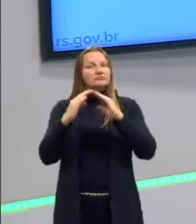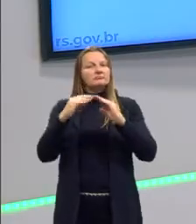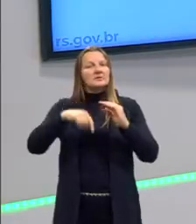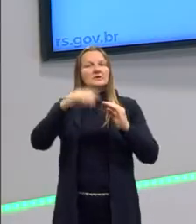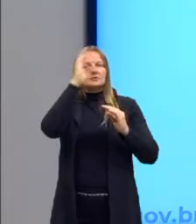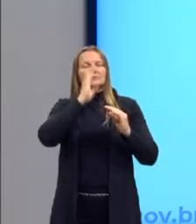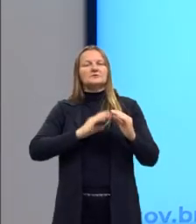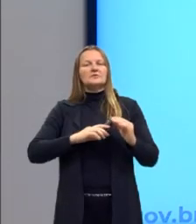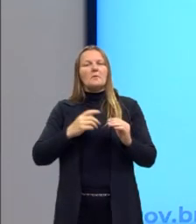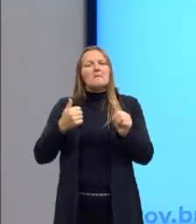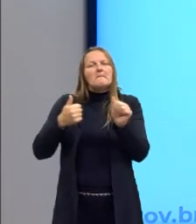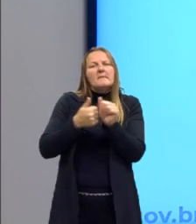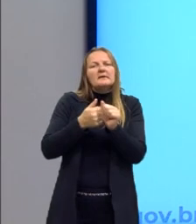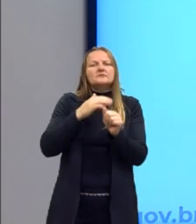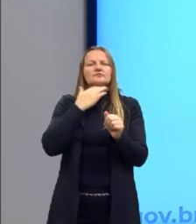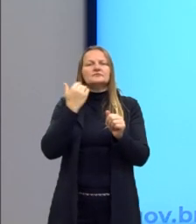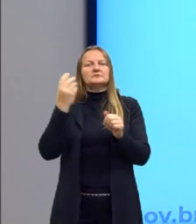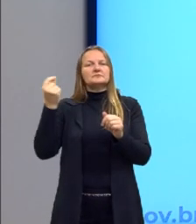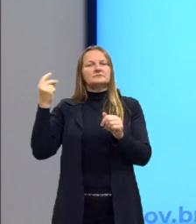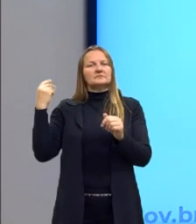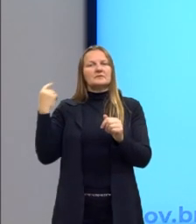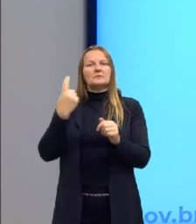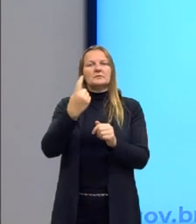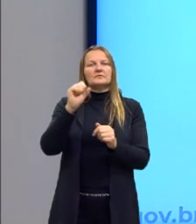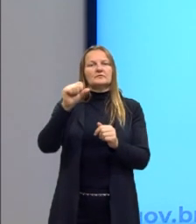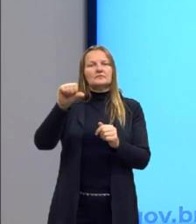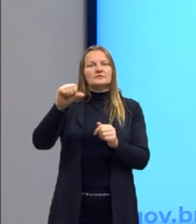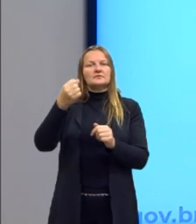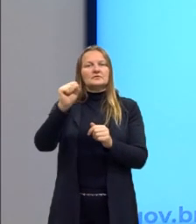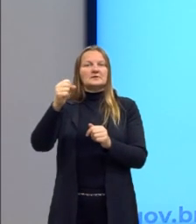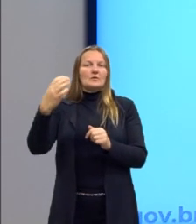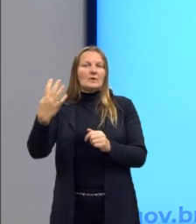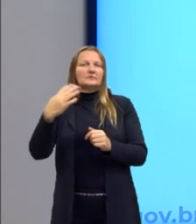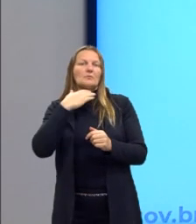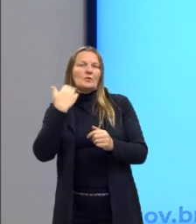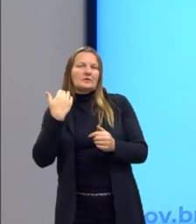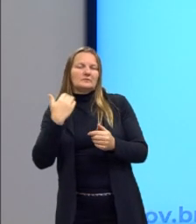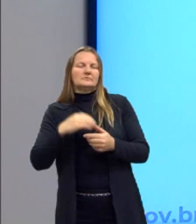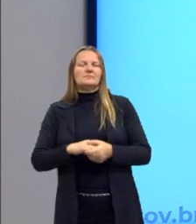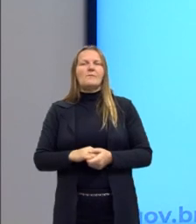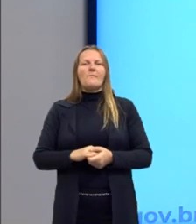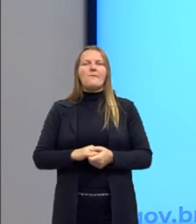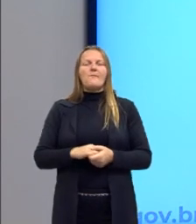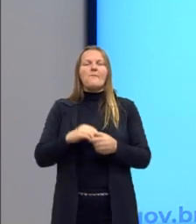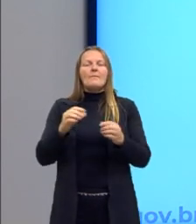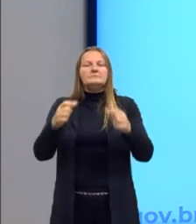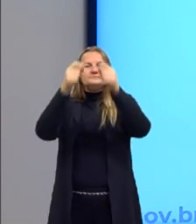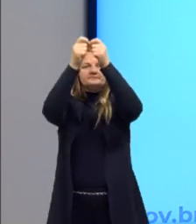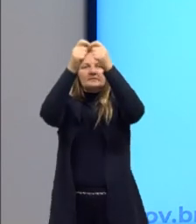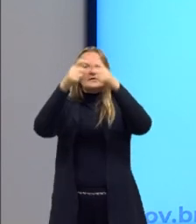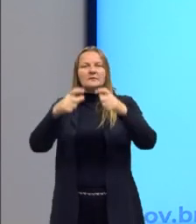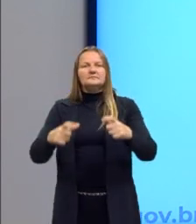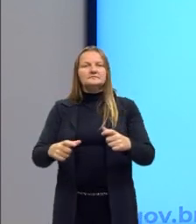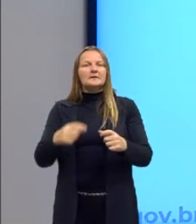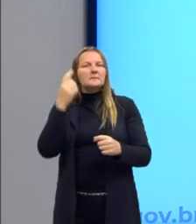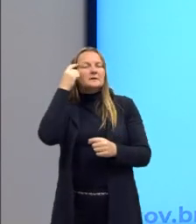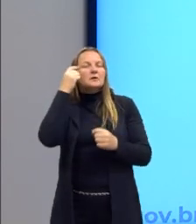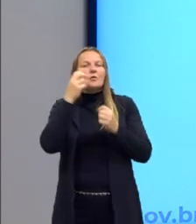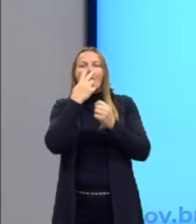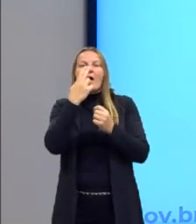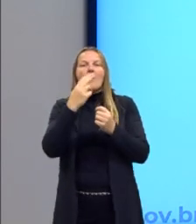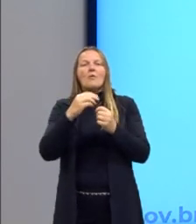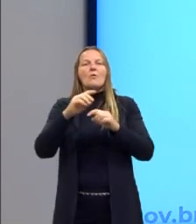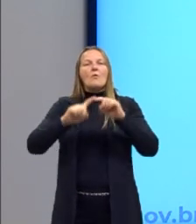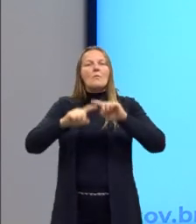Ele faleceu recentemente em 84. Então, olha o que ele coloca. O panóptico deve ser compreendido como um